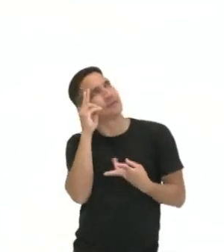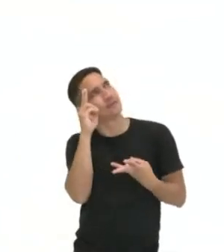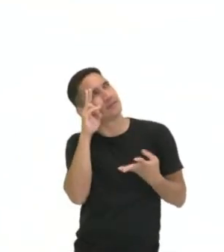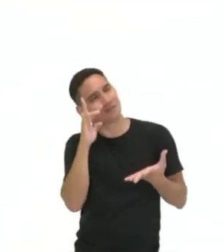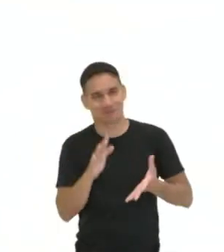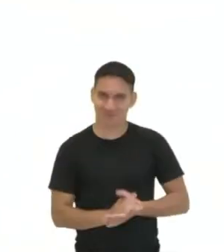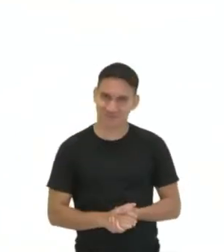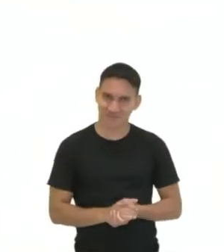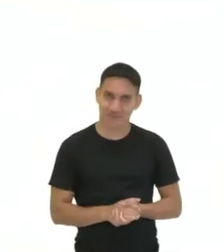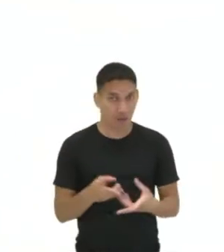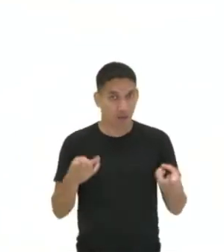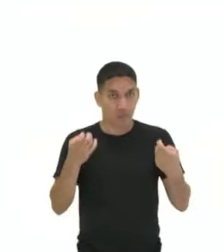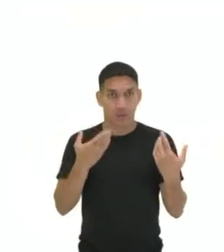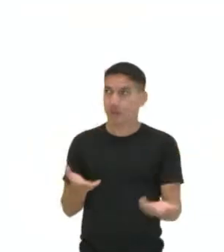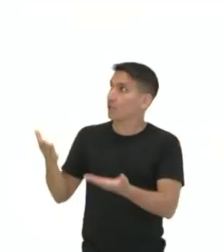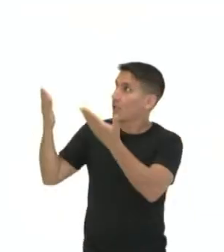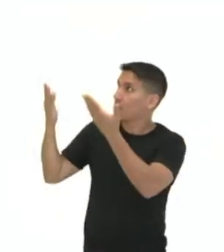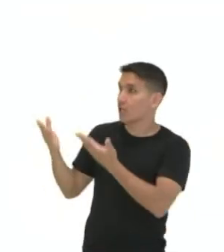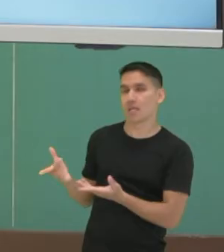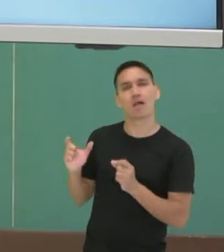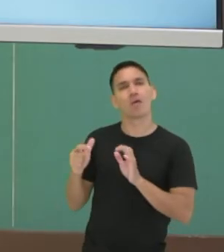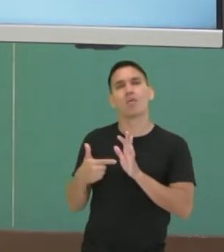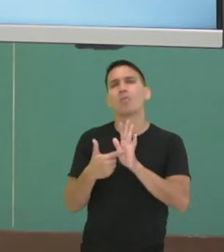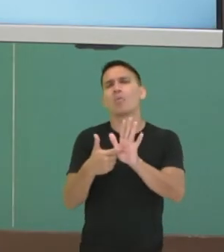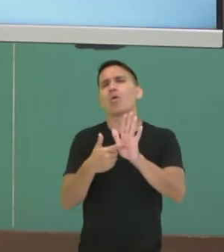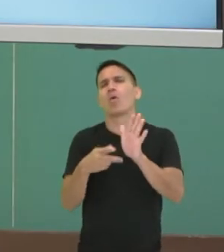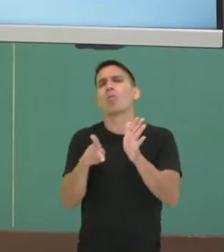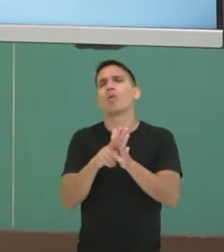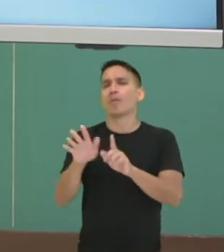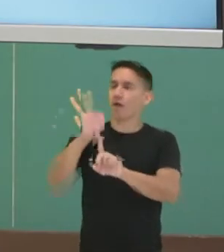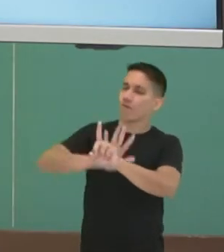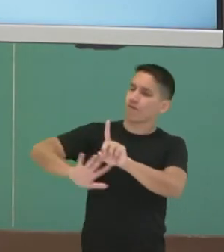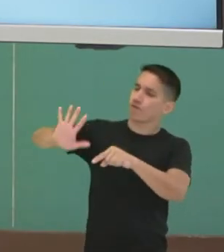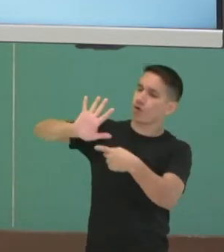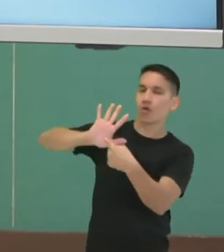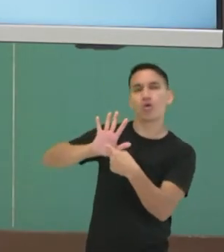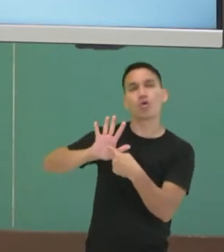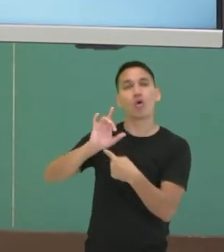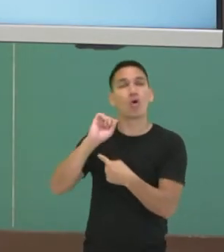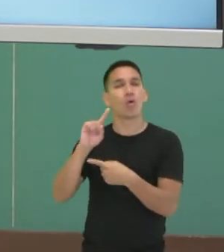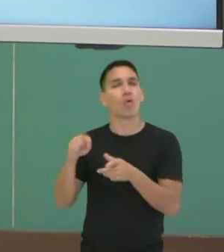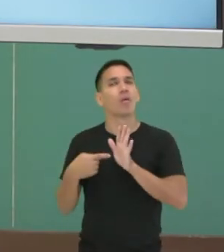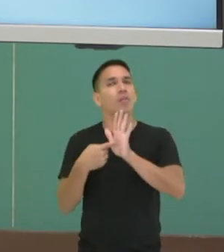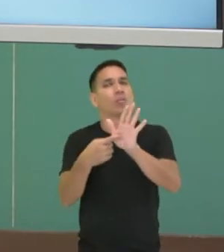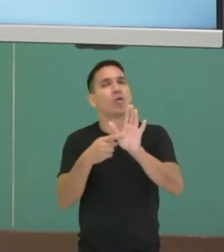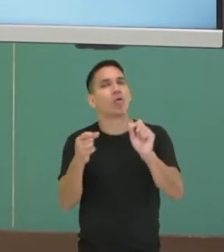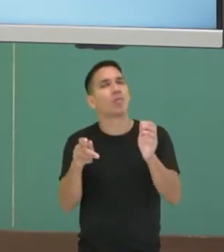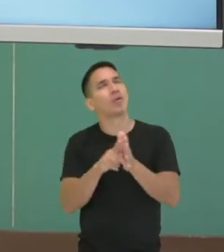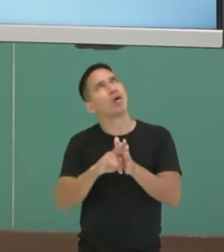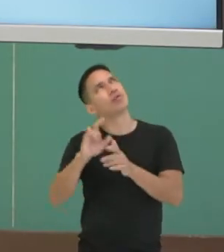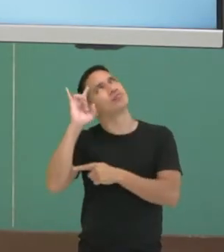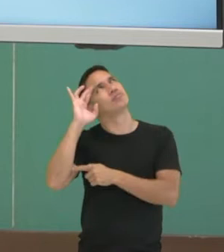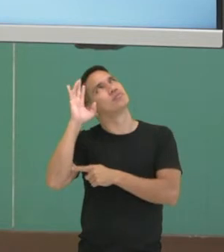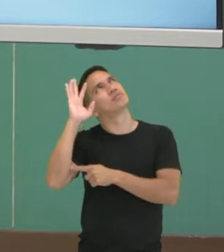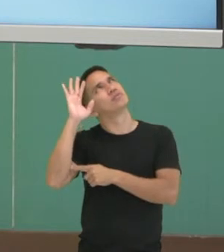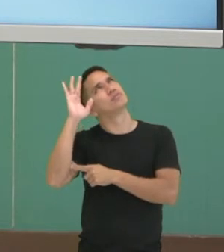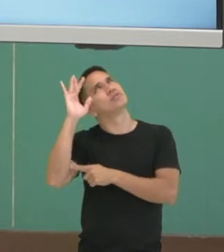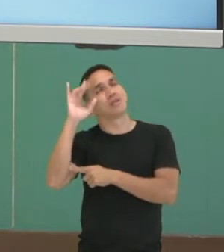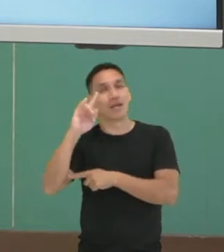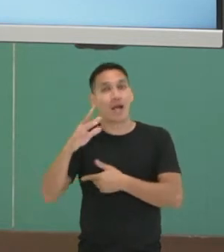Então vejam que aqui a gente tem um fundo que pretende demonstrar uma intencionalidade de